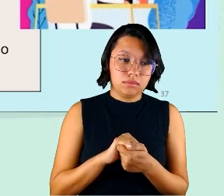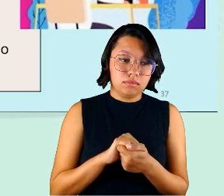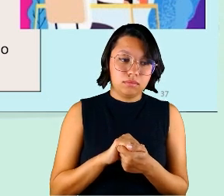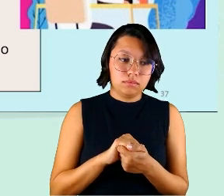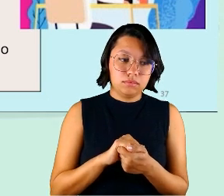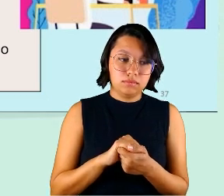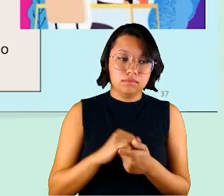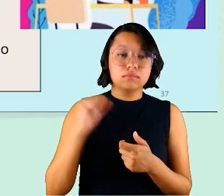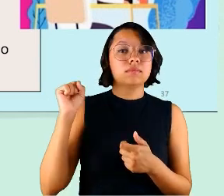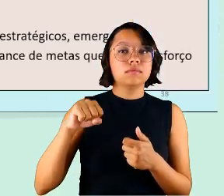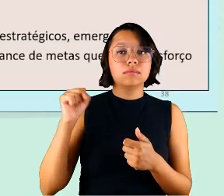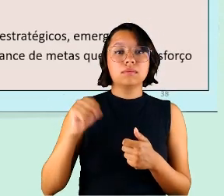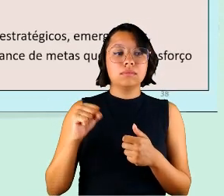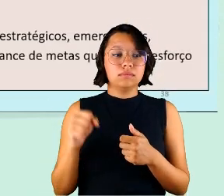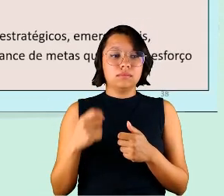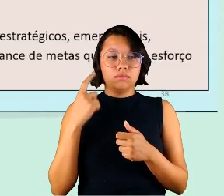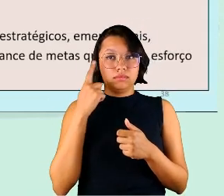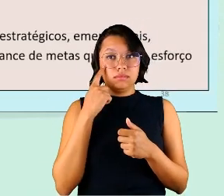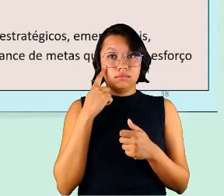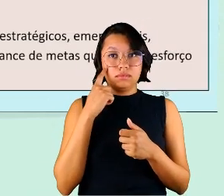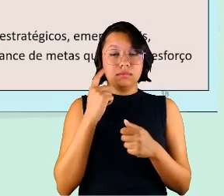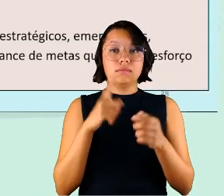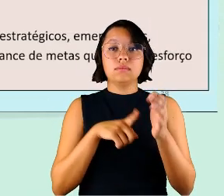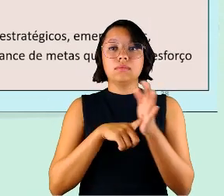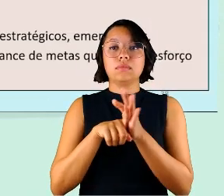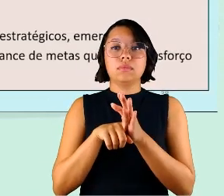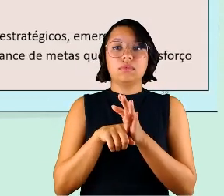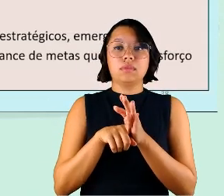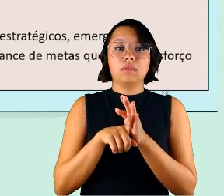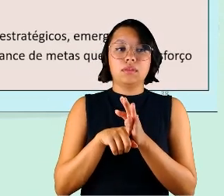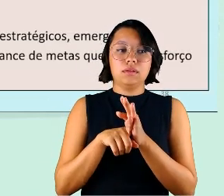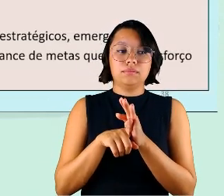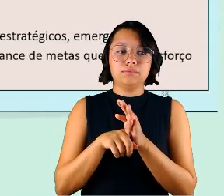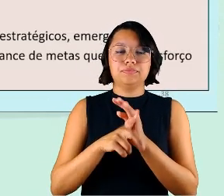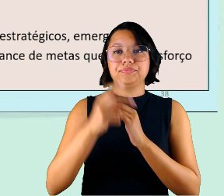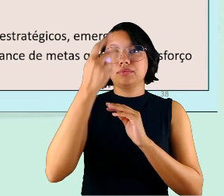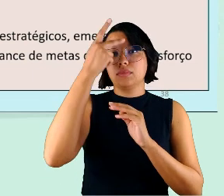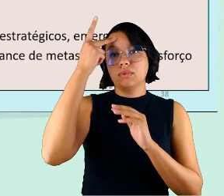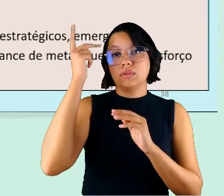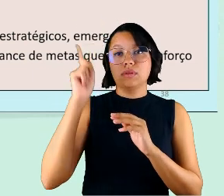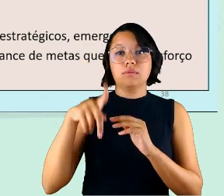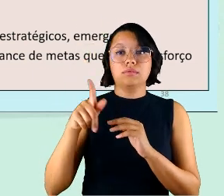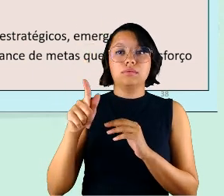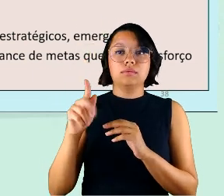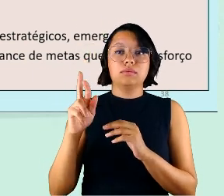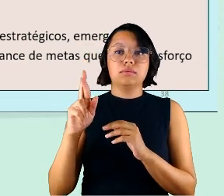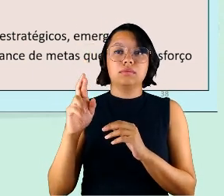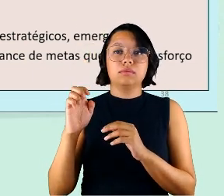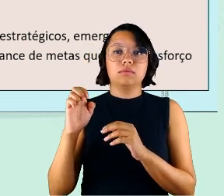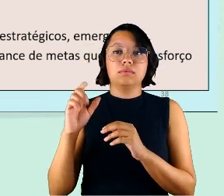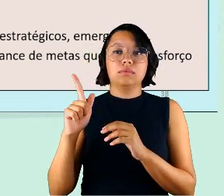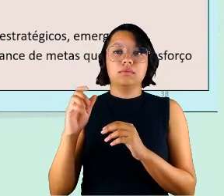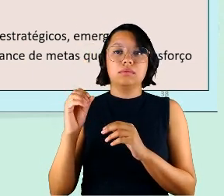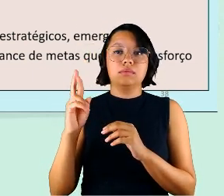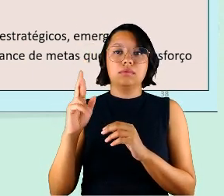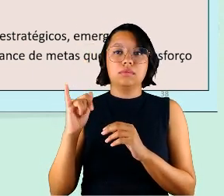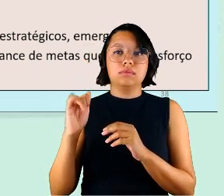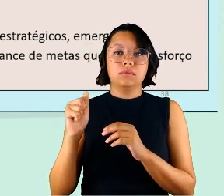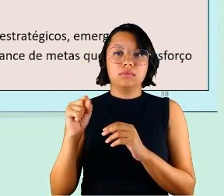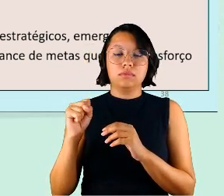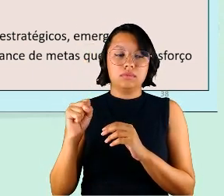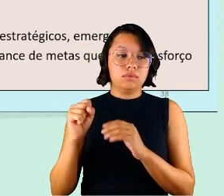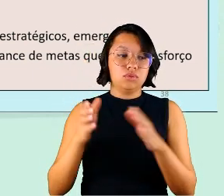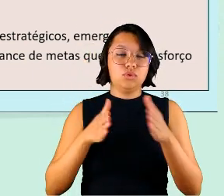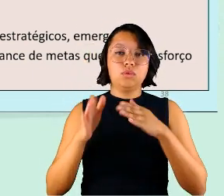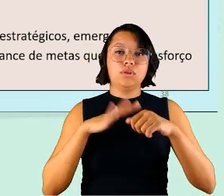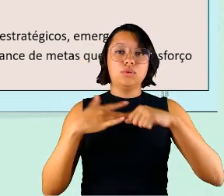sim eu estou vendo aqui a questão das pessoas são gregárias sim e durante a pandemia ficou